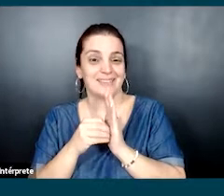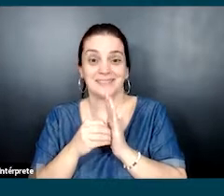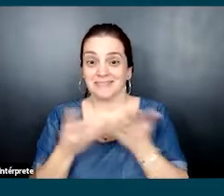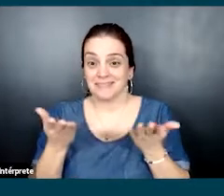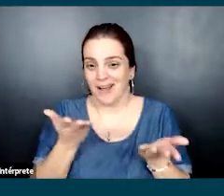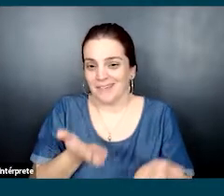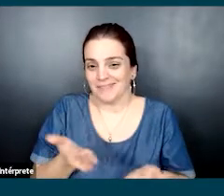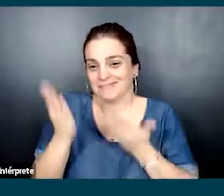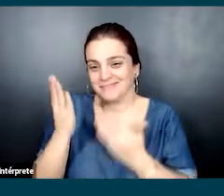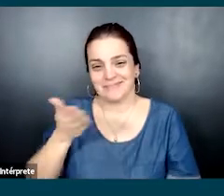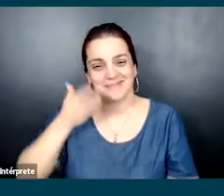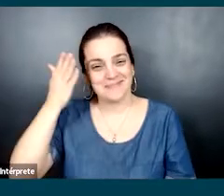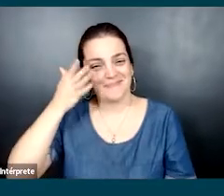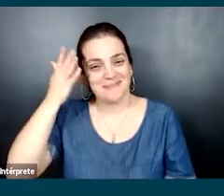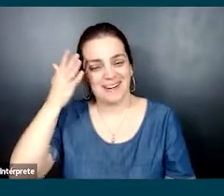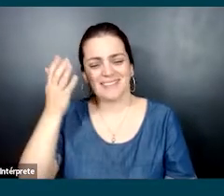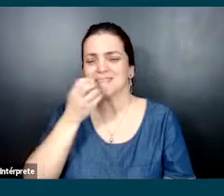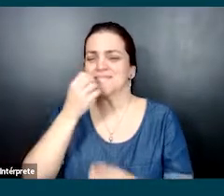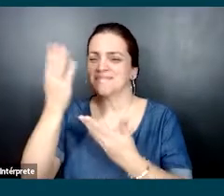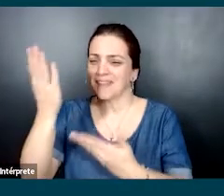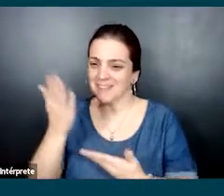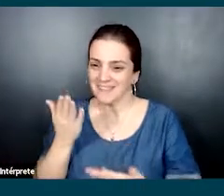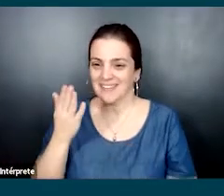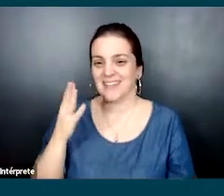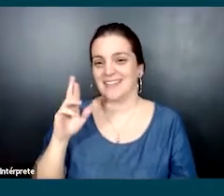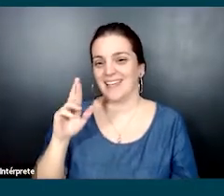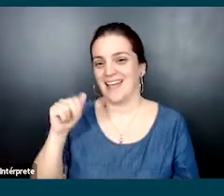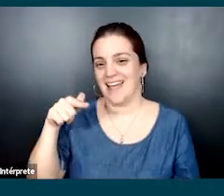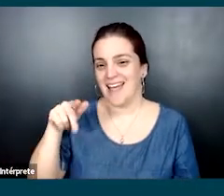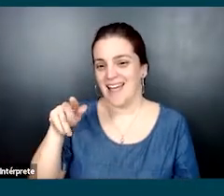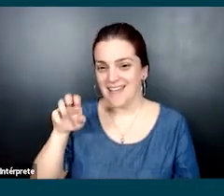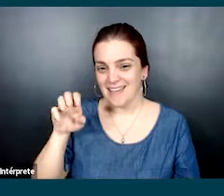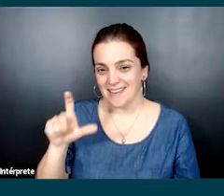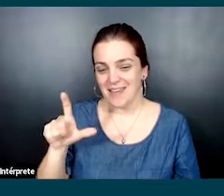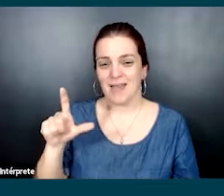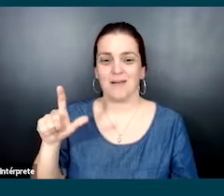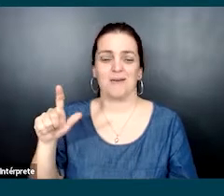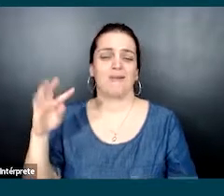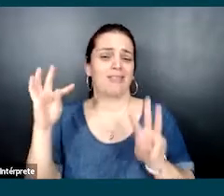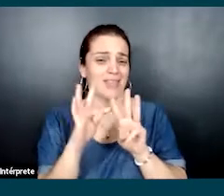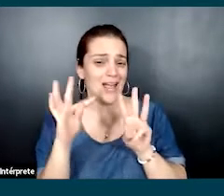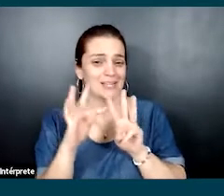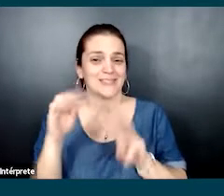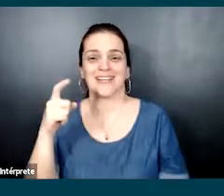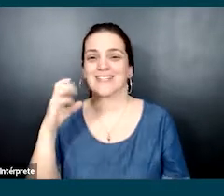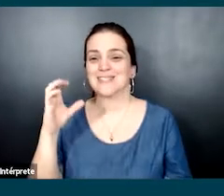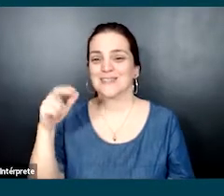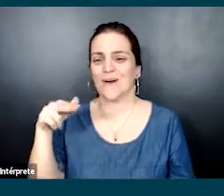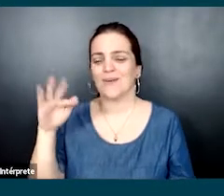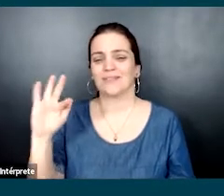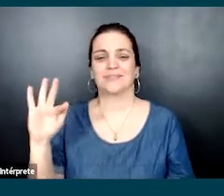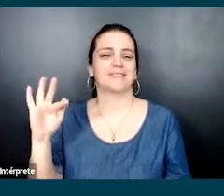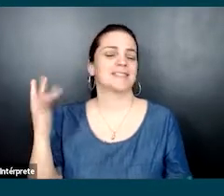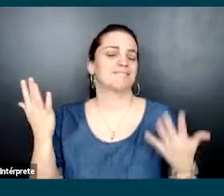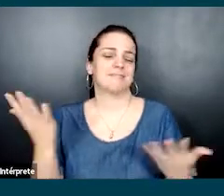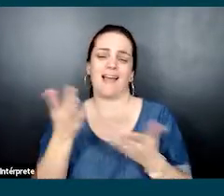Então fiquem com essa super palestra, Raquel, seja muitíssimo bem-vinda, tanto a ThoughtWorks quanto a nossa Exconf, fique